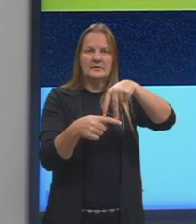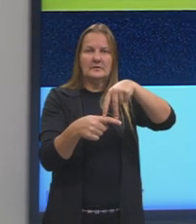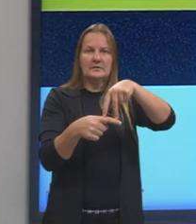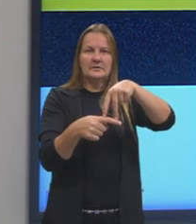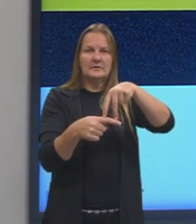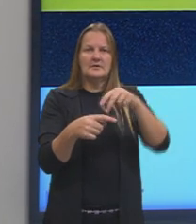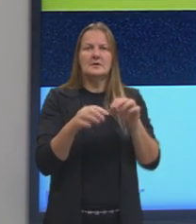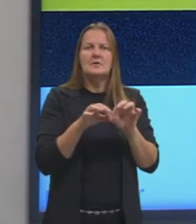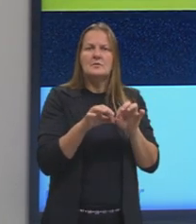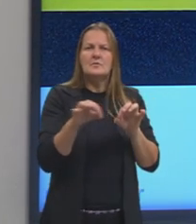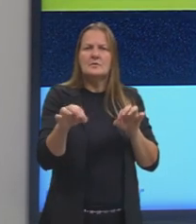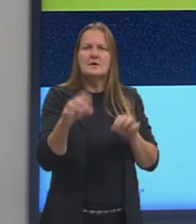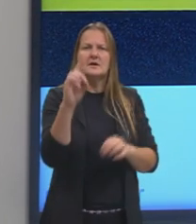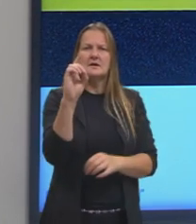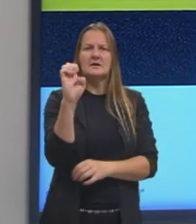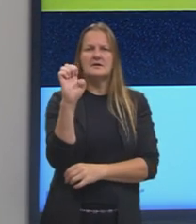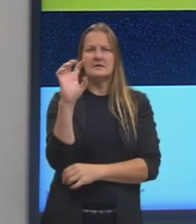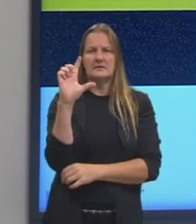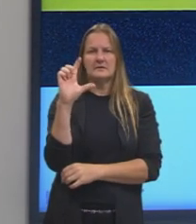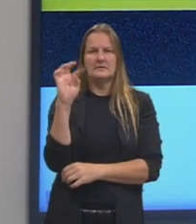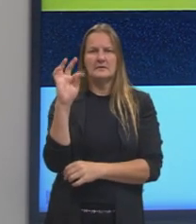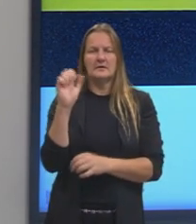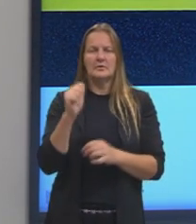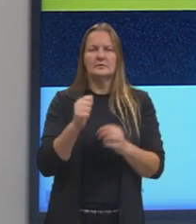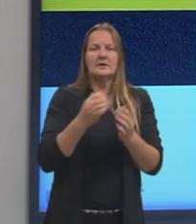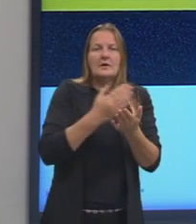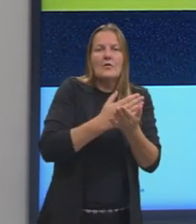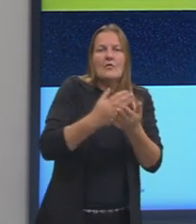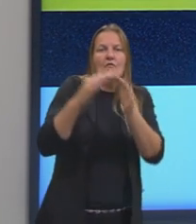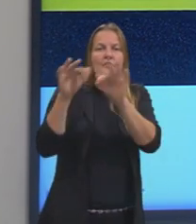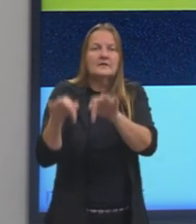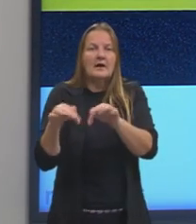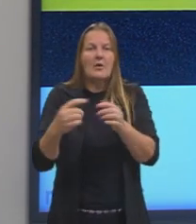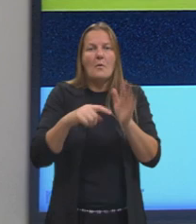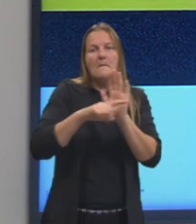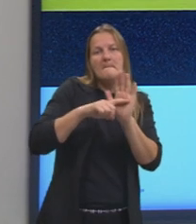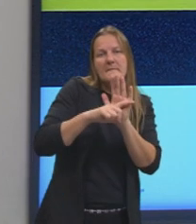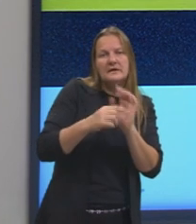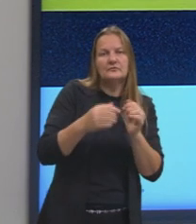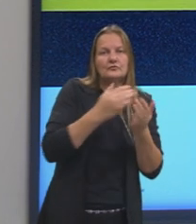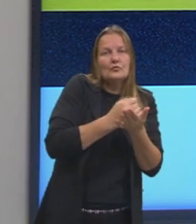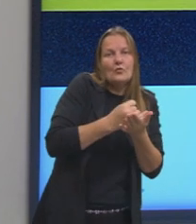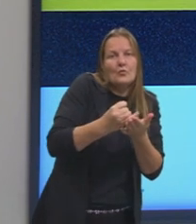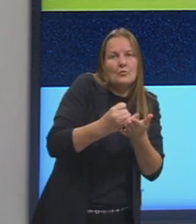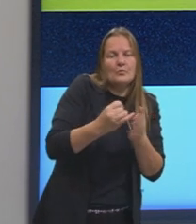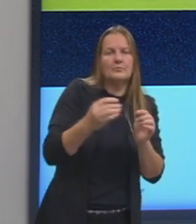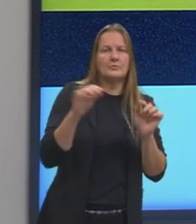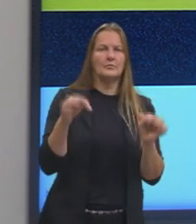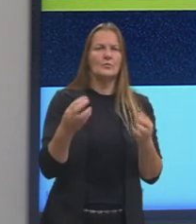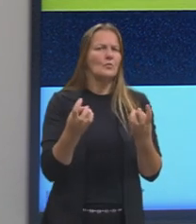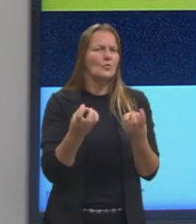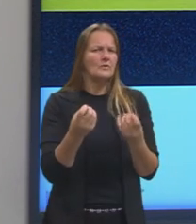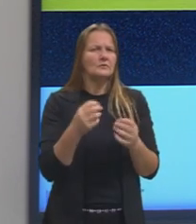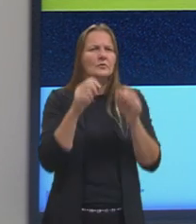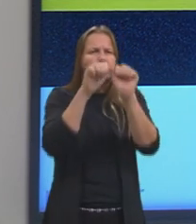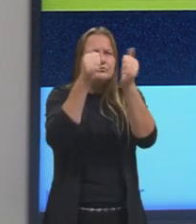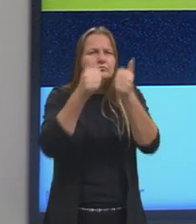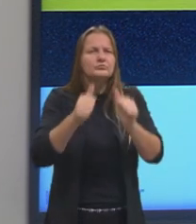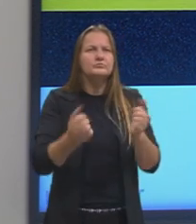posição final menos posição inicial. Se a gente olhar na imagem, a gente consegue, né,